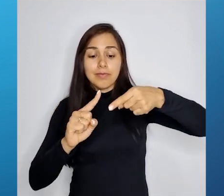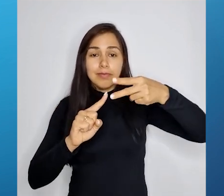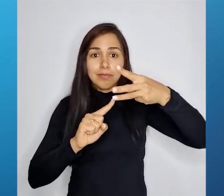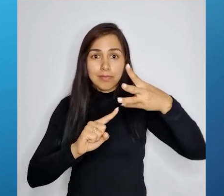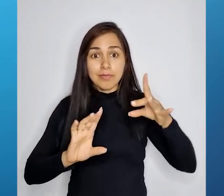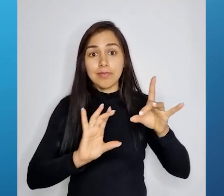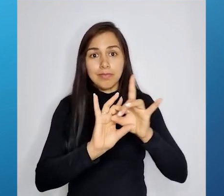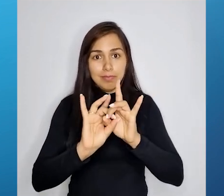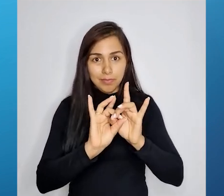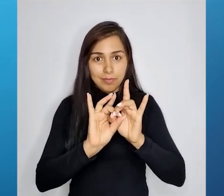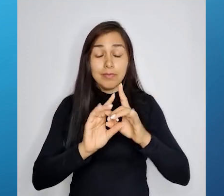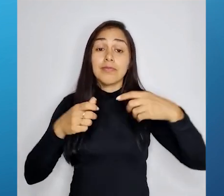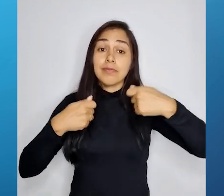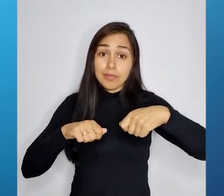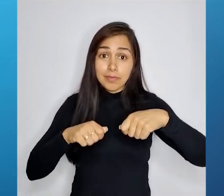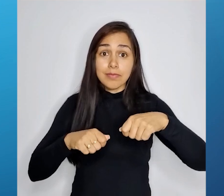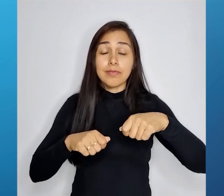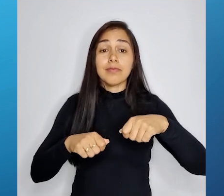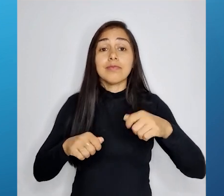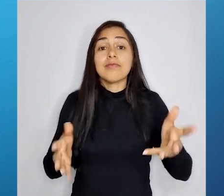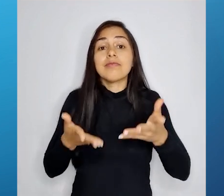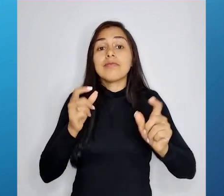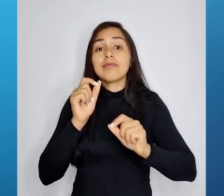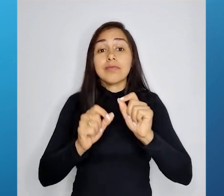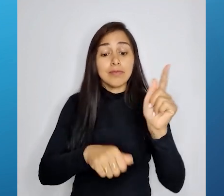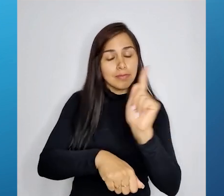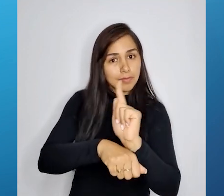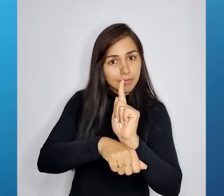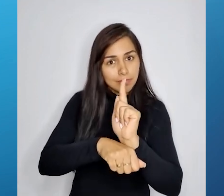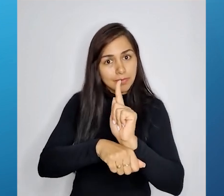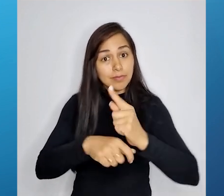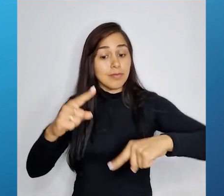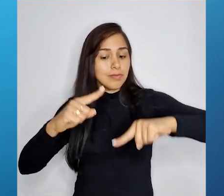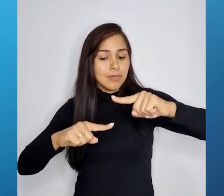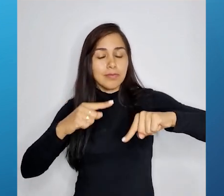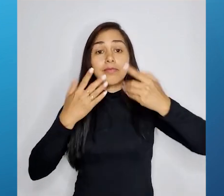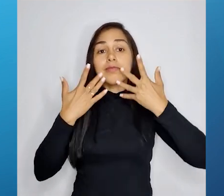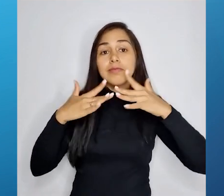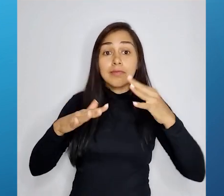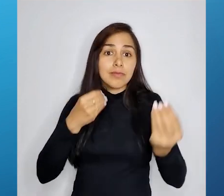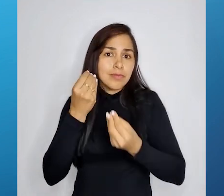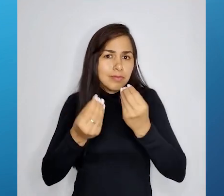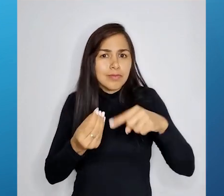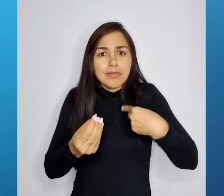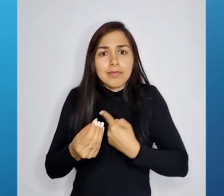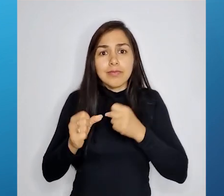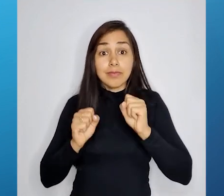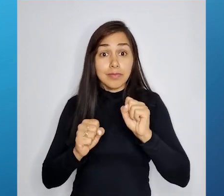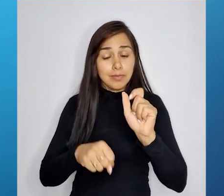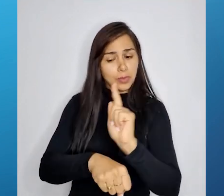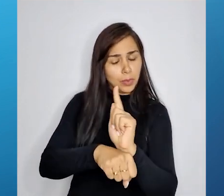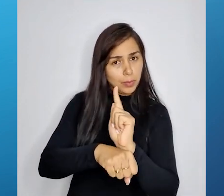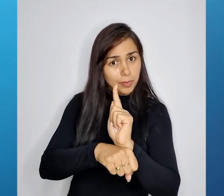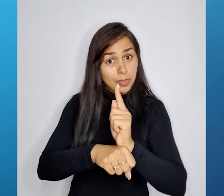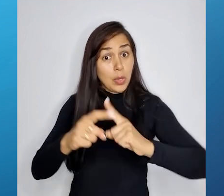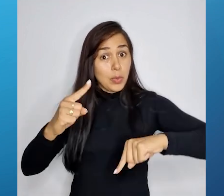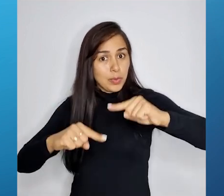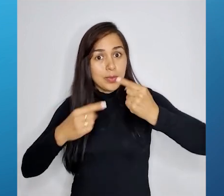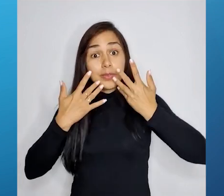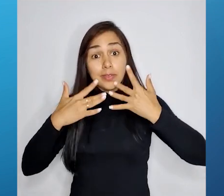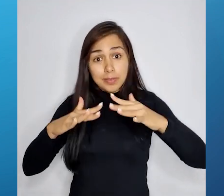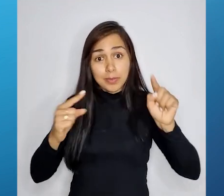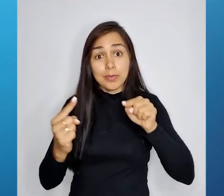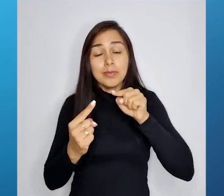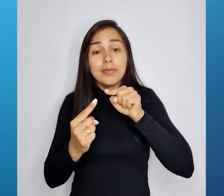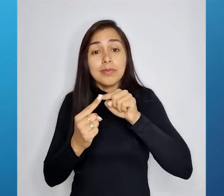É possível então promover a partir disso a gestão dos recursos naturais, ou seja, como que nós vamos fazer a gestão desses recursos de